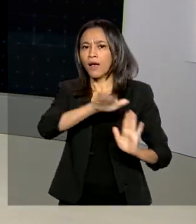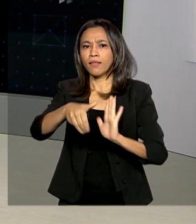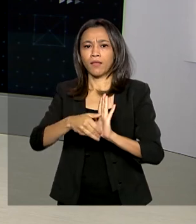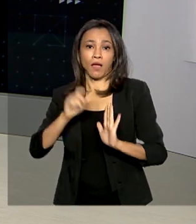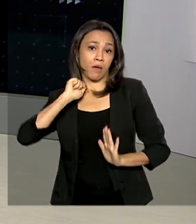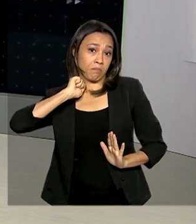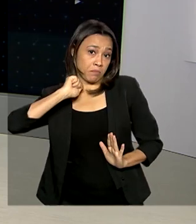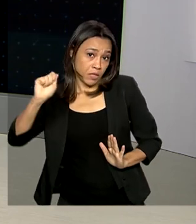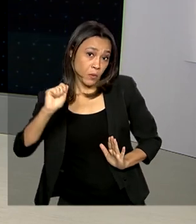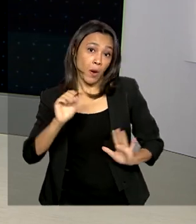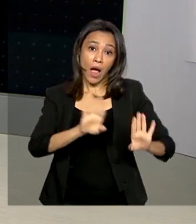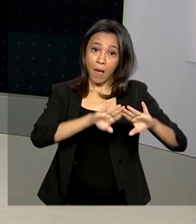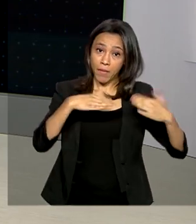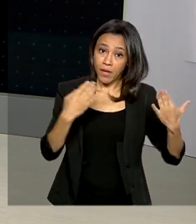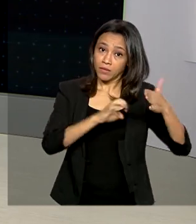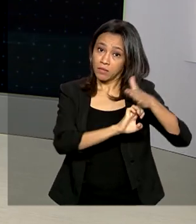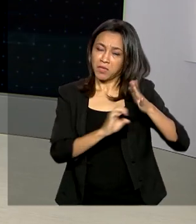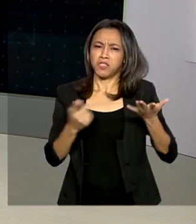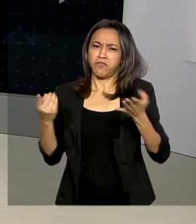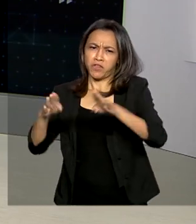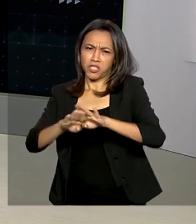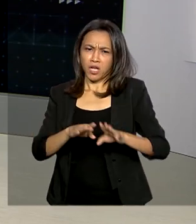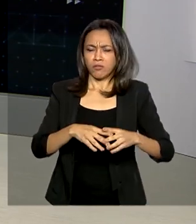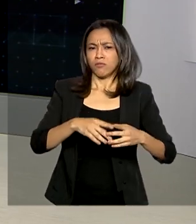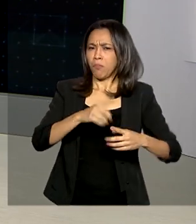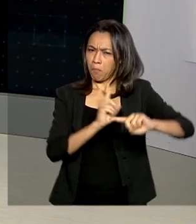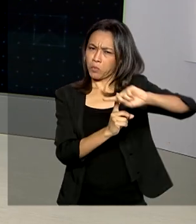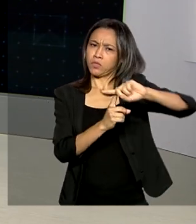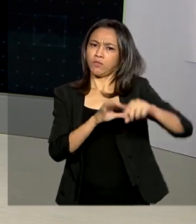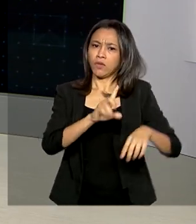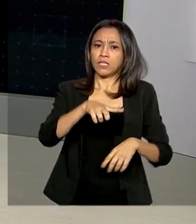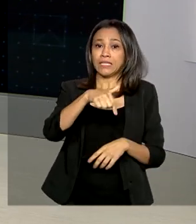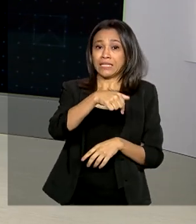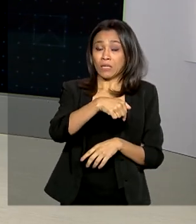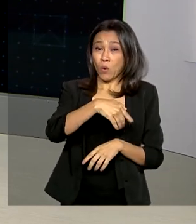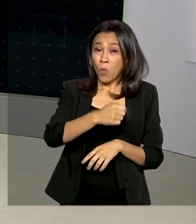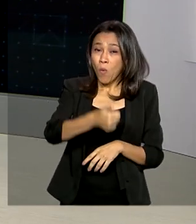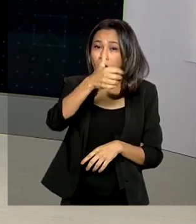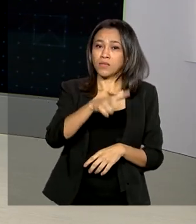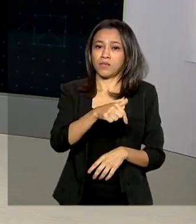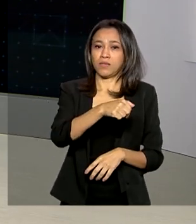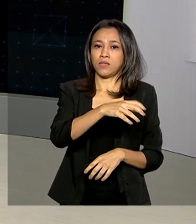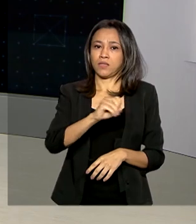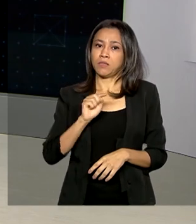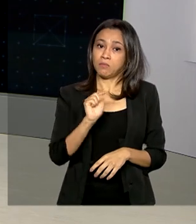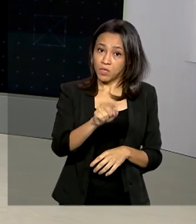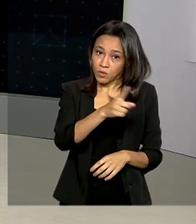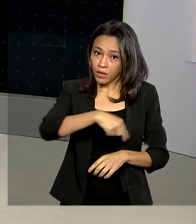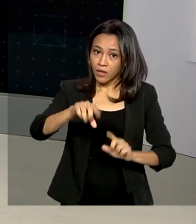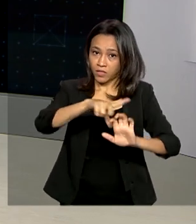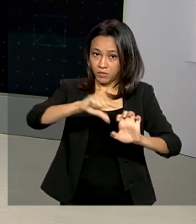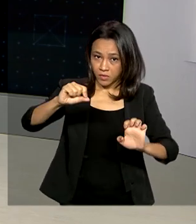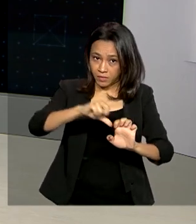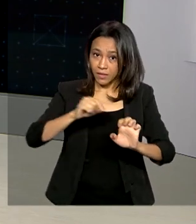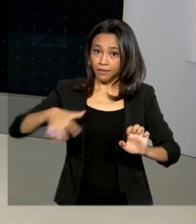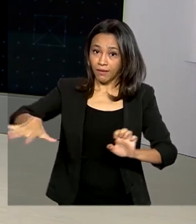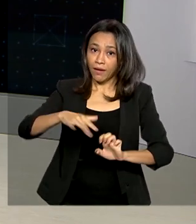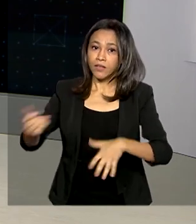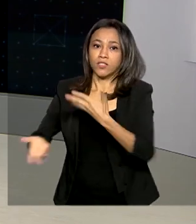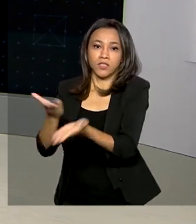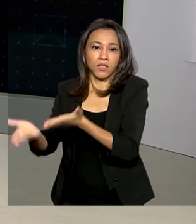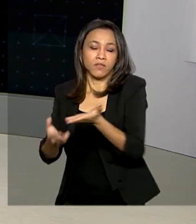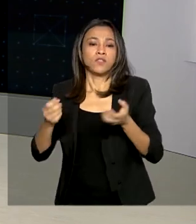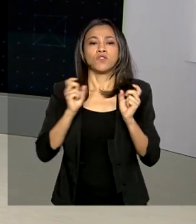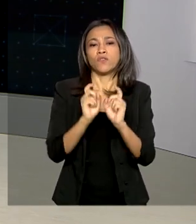positivo entre negócios abertos e fechados foi de quase 700 mil empreendimentos, com destaque para os setores de serviços,